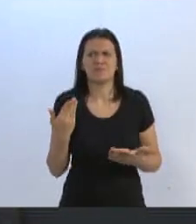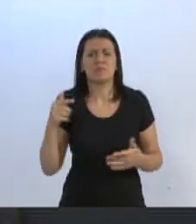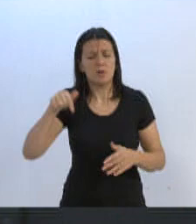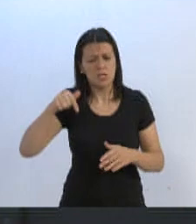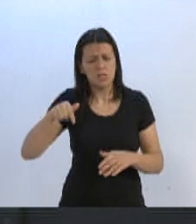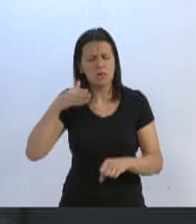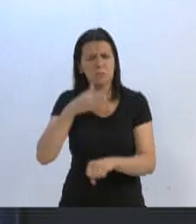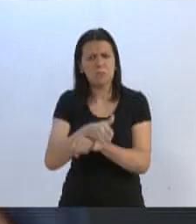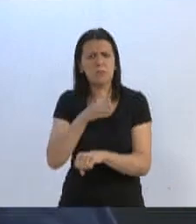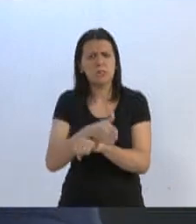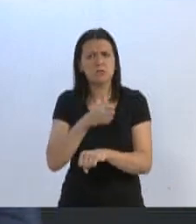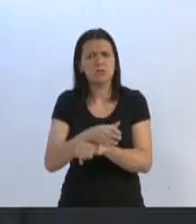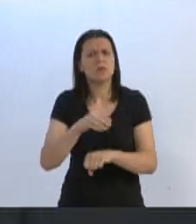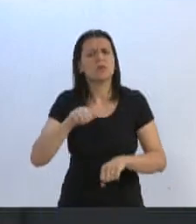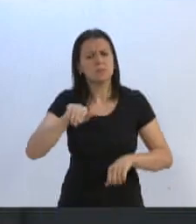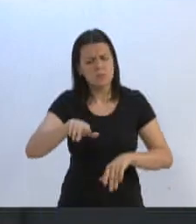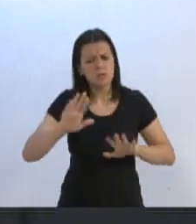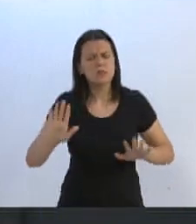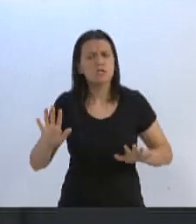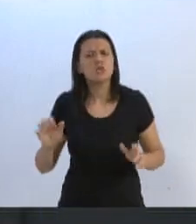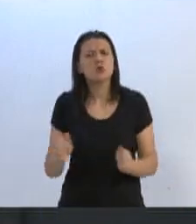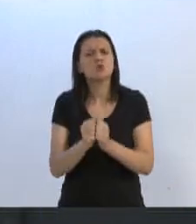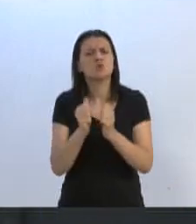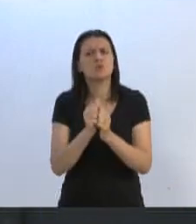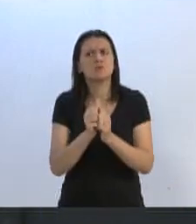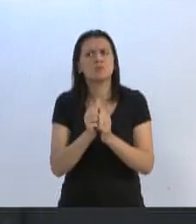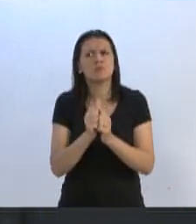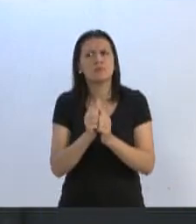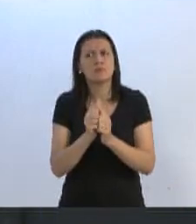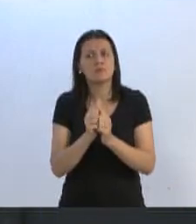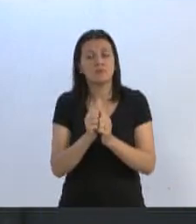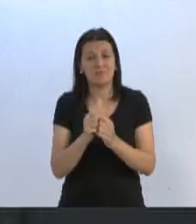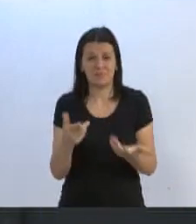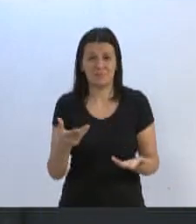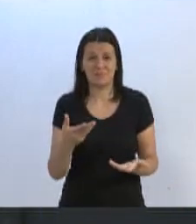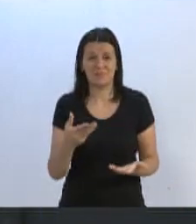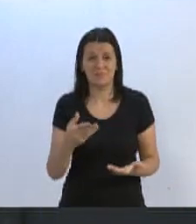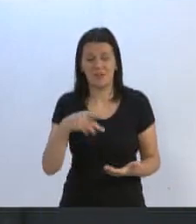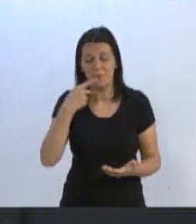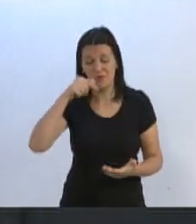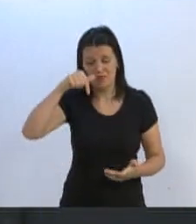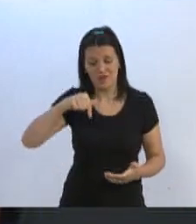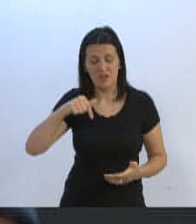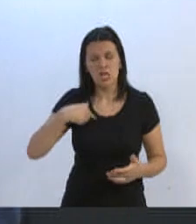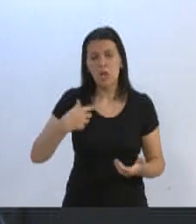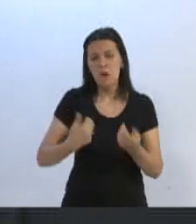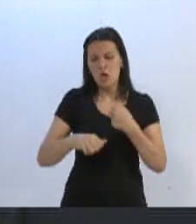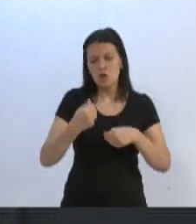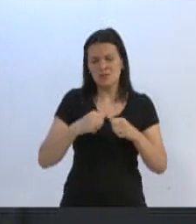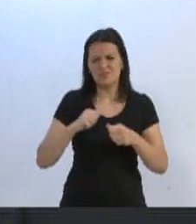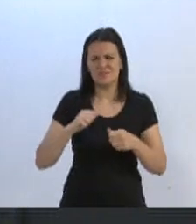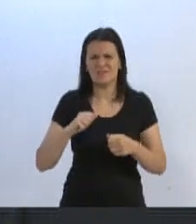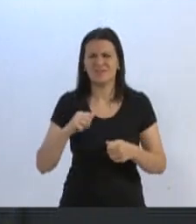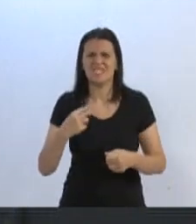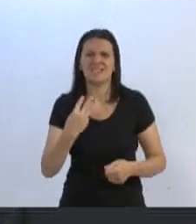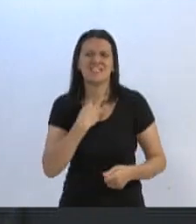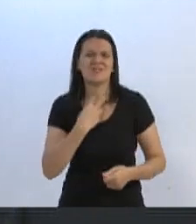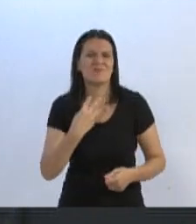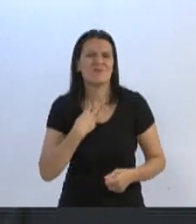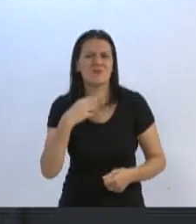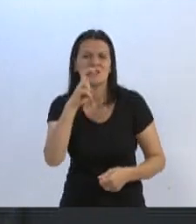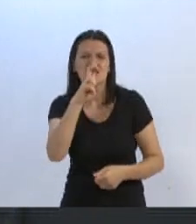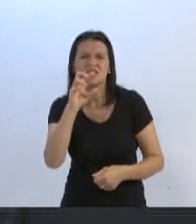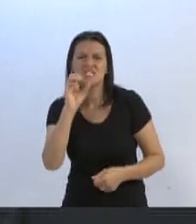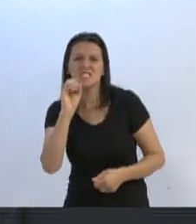parceiros. Para estar aqui, teve participação de todos. E o cara, para vir dizer, para fazer economia aqui, ele não tem que ter 50 cargos lá no